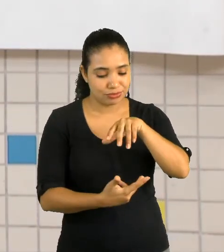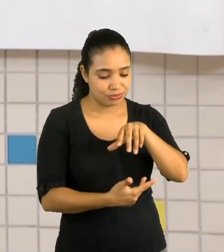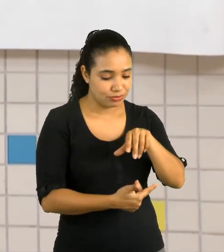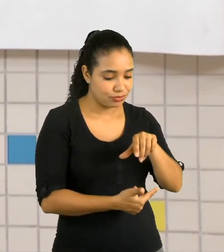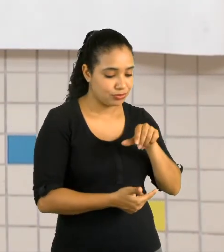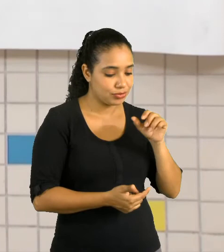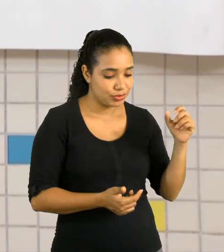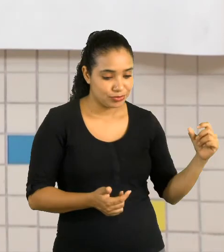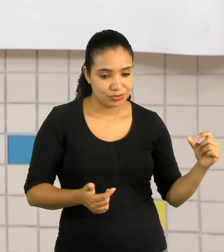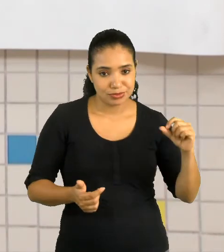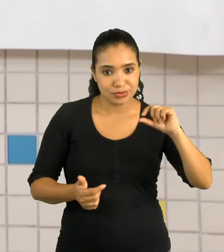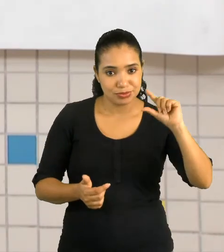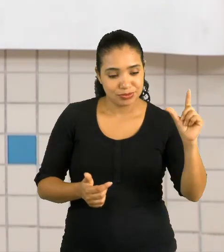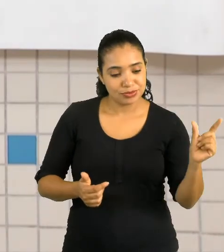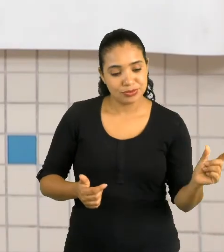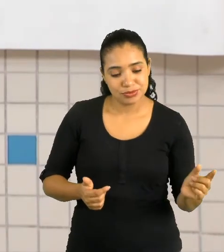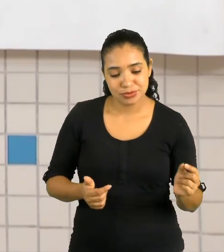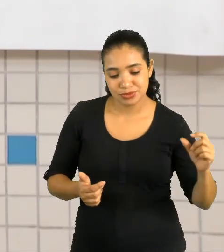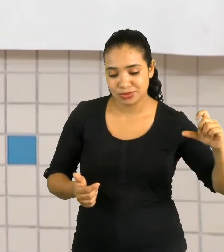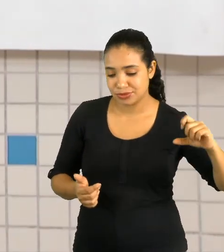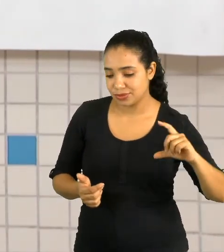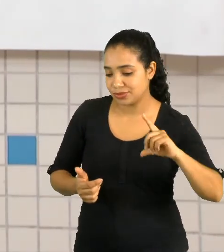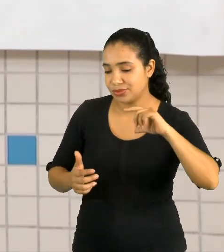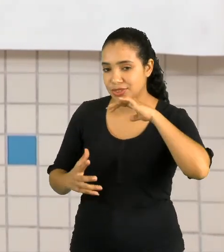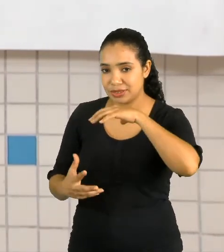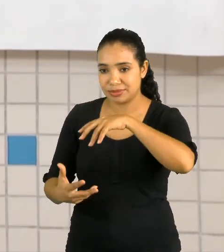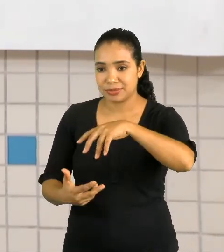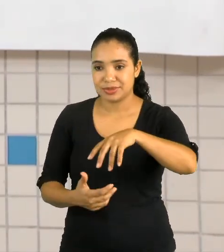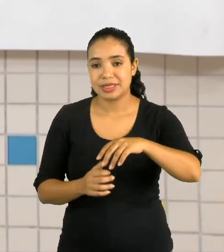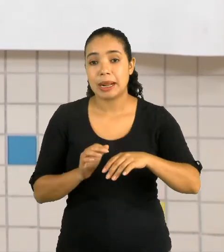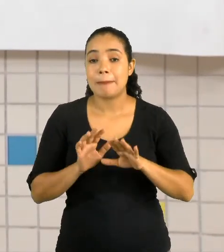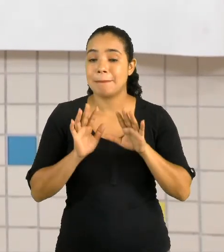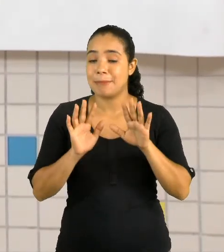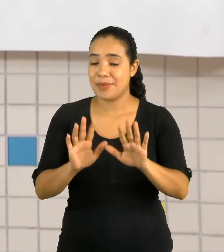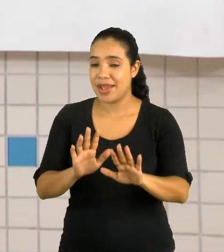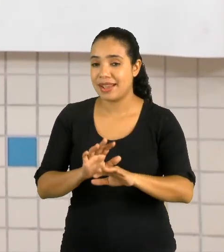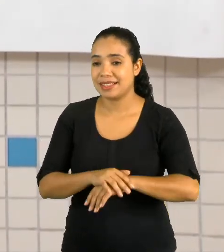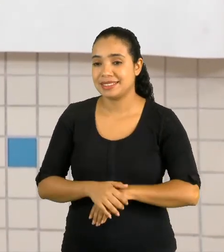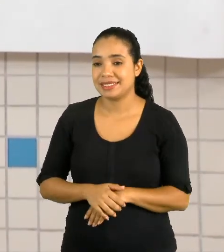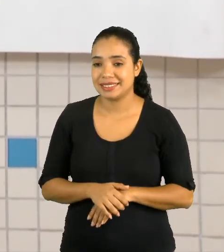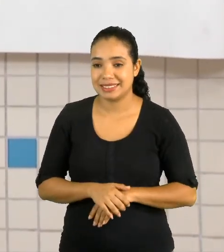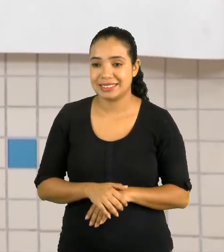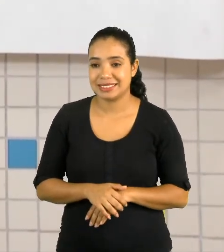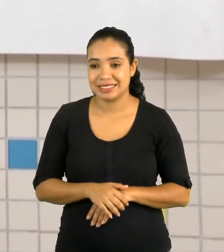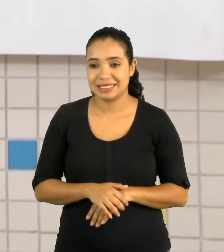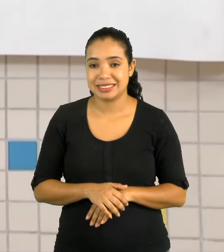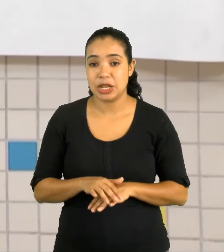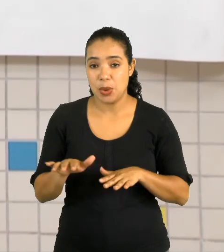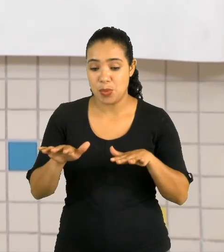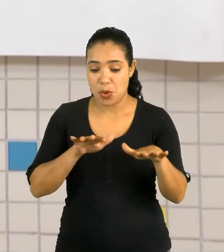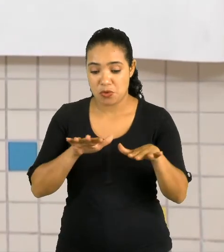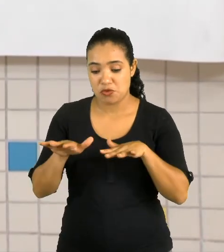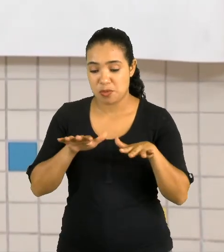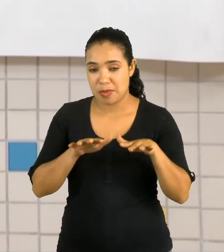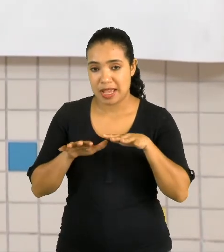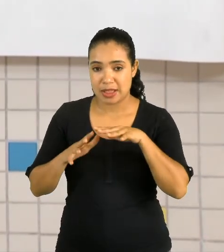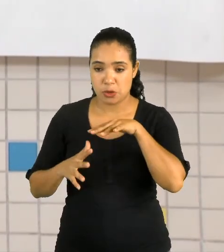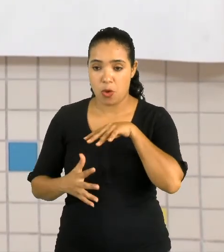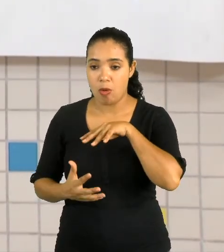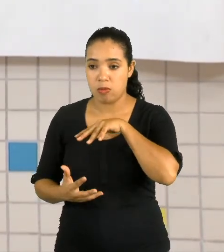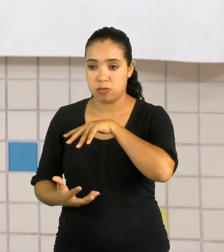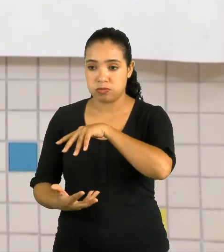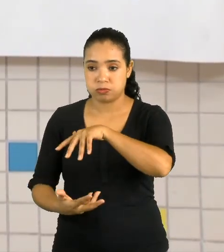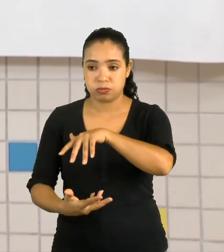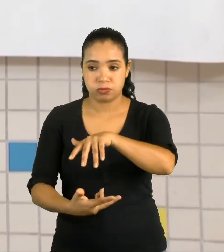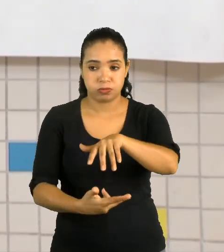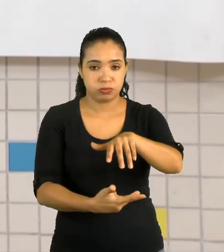radiante. Só que é o seguinte, sobre os movimentos da Terra, vocês